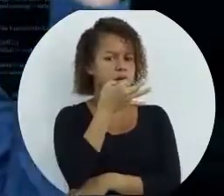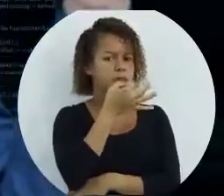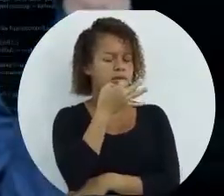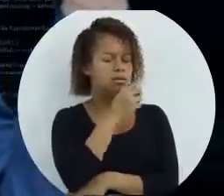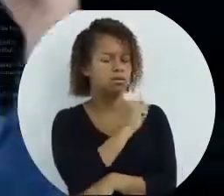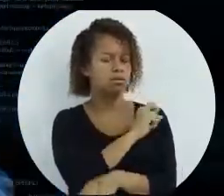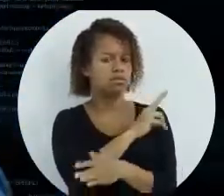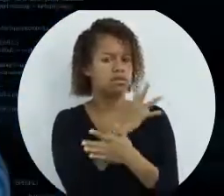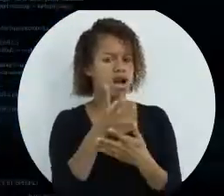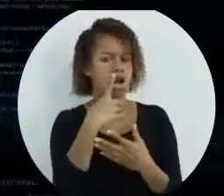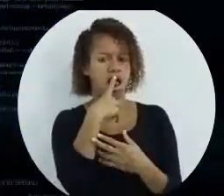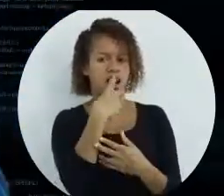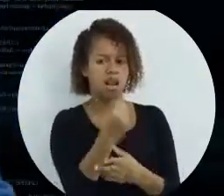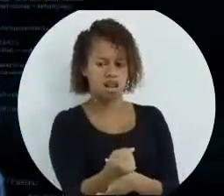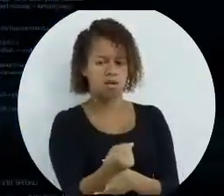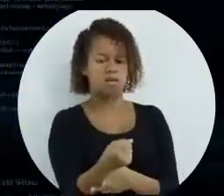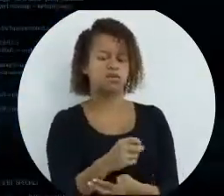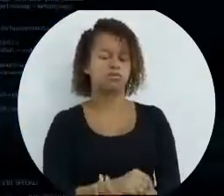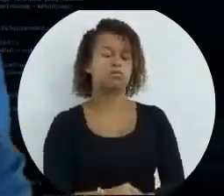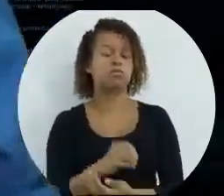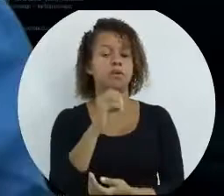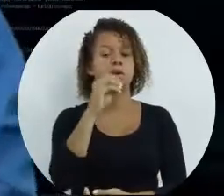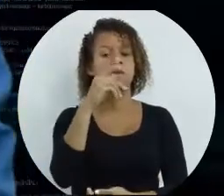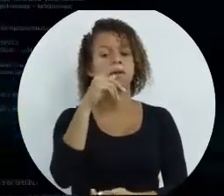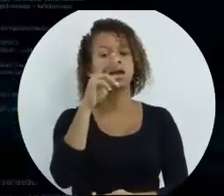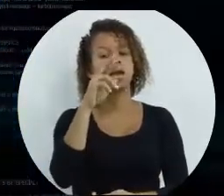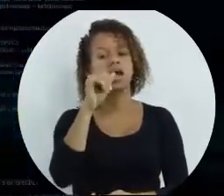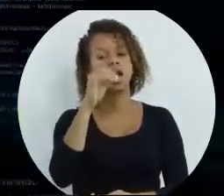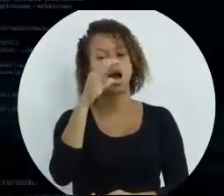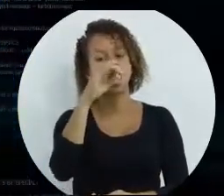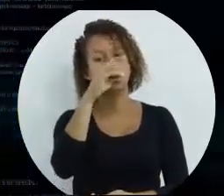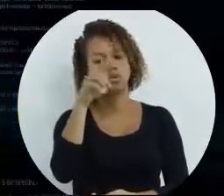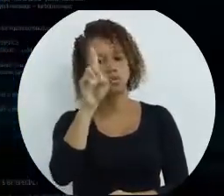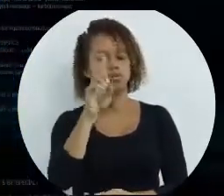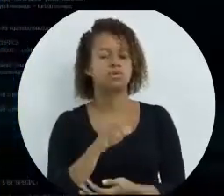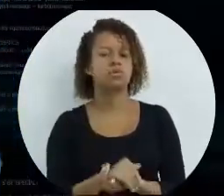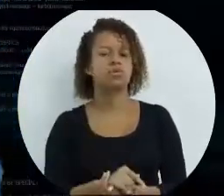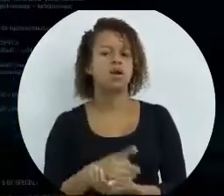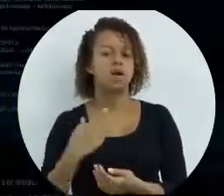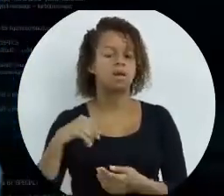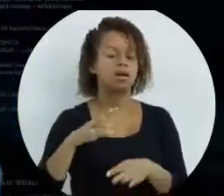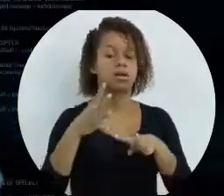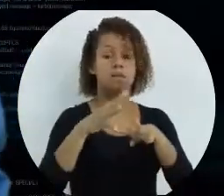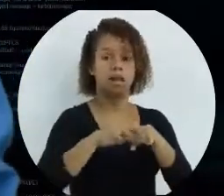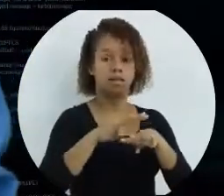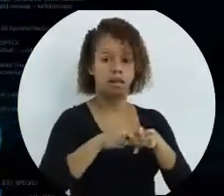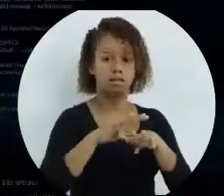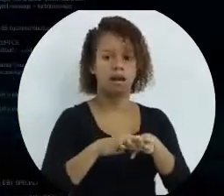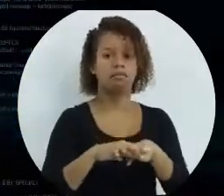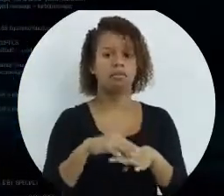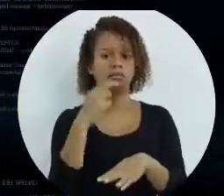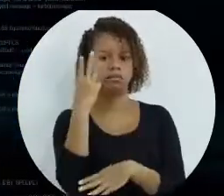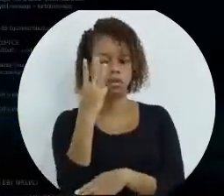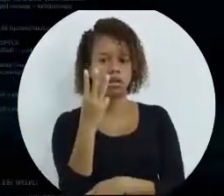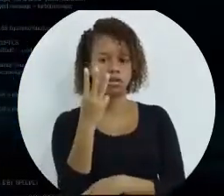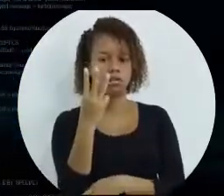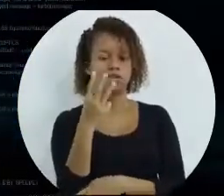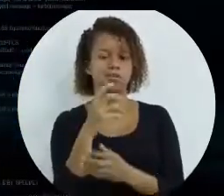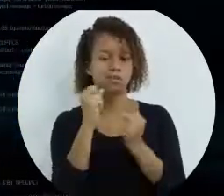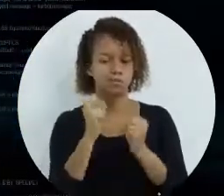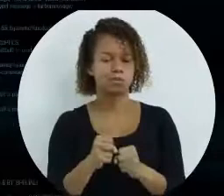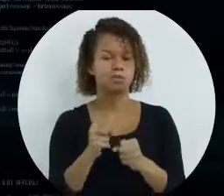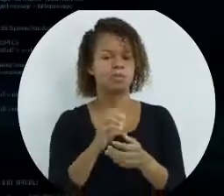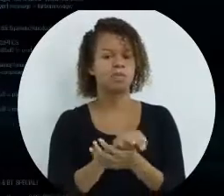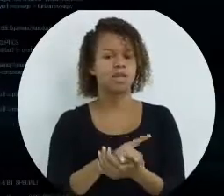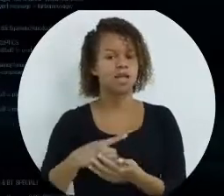várias linhas. Operações. Operações é as operações matemáticas. Temos três tipos de operações, na linguagem de